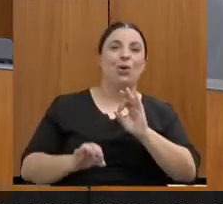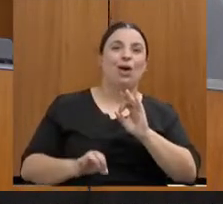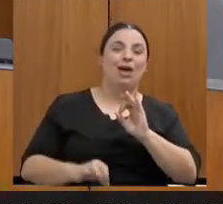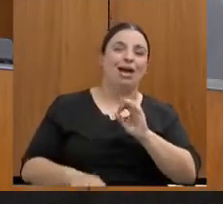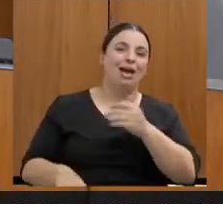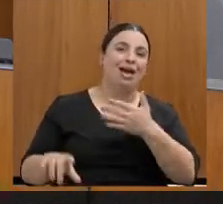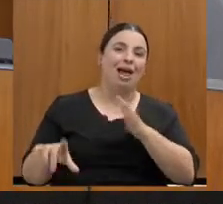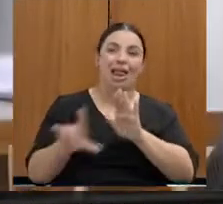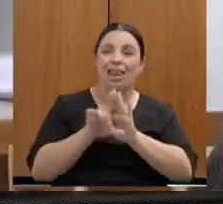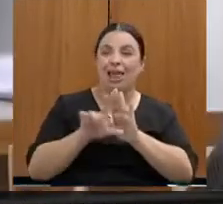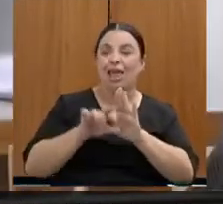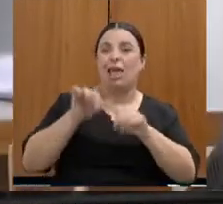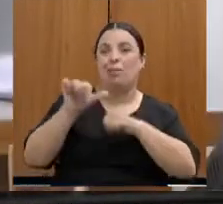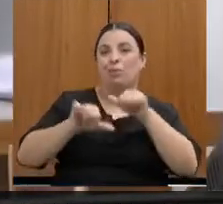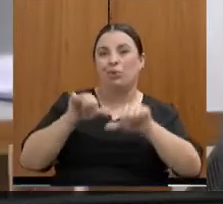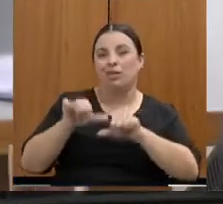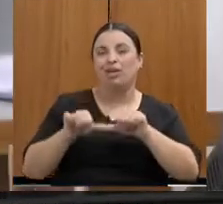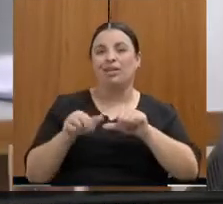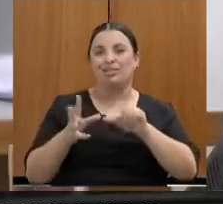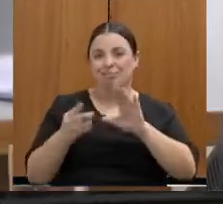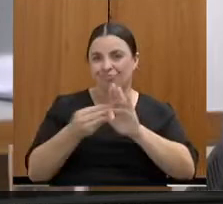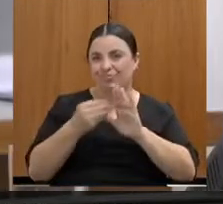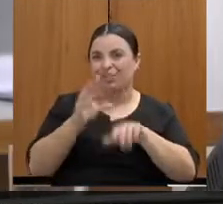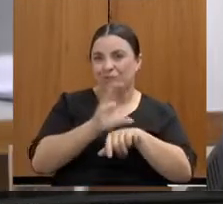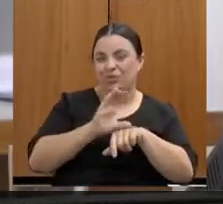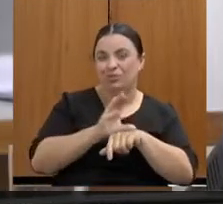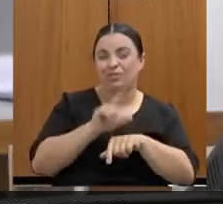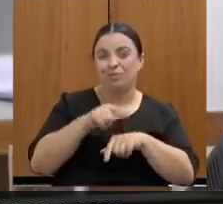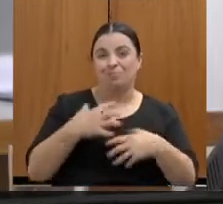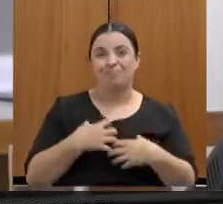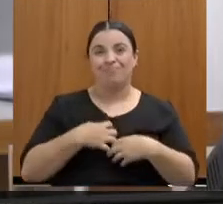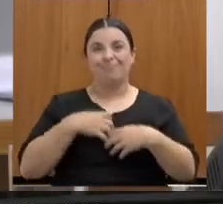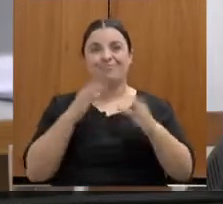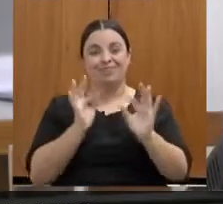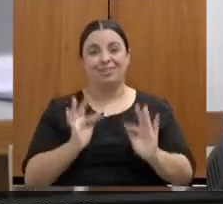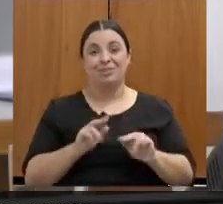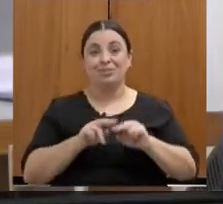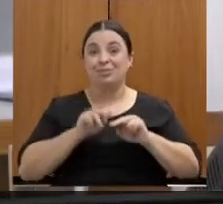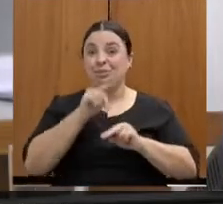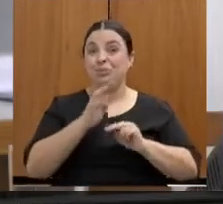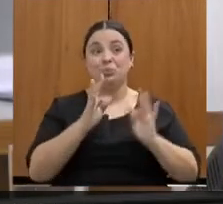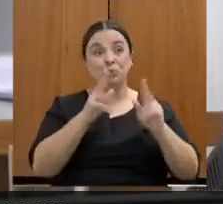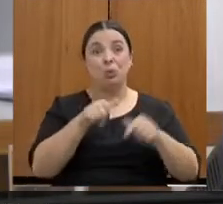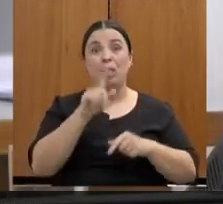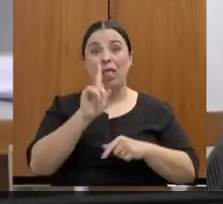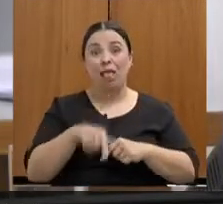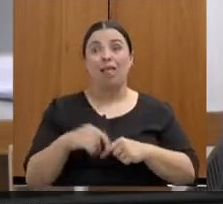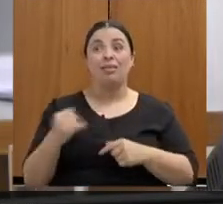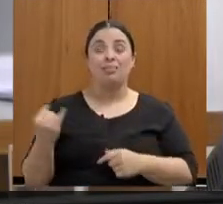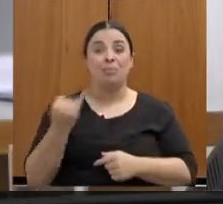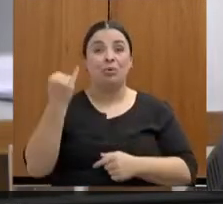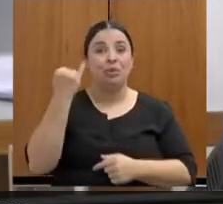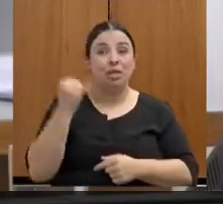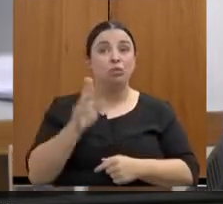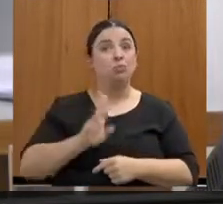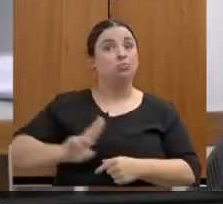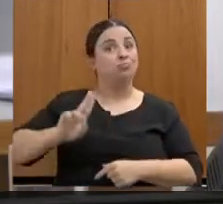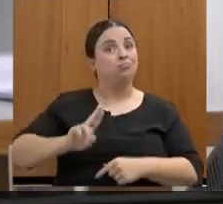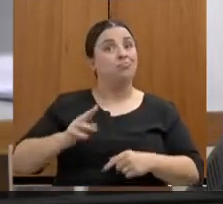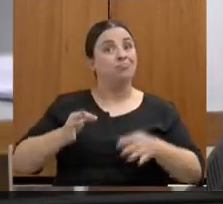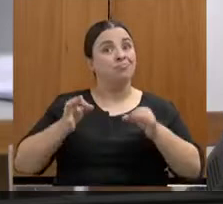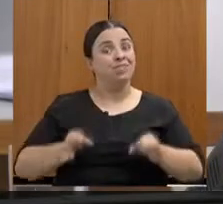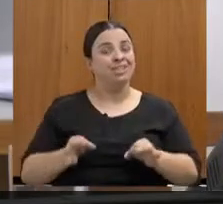eu fico extremamente feliz porque todas são pautas muito úteis e isso nos deixa felizes enquanto